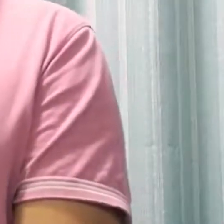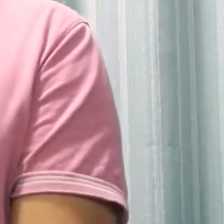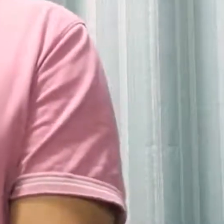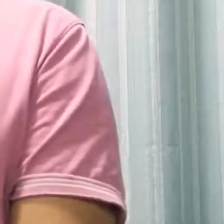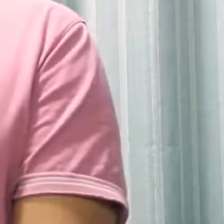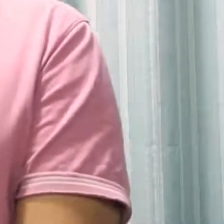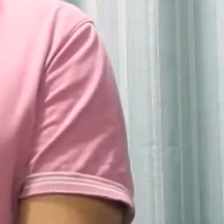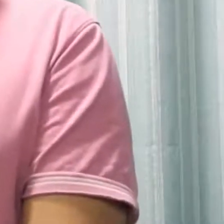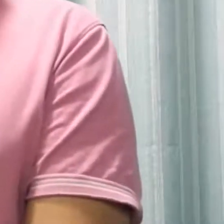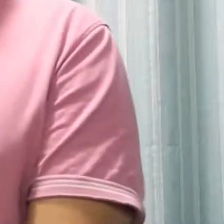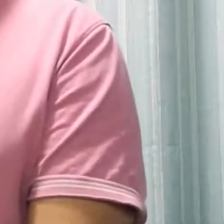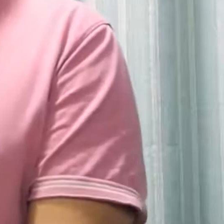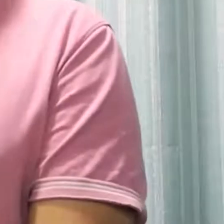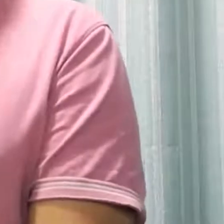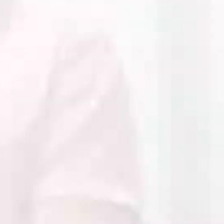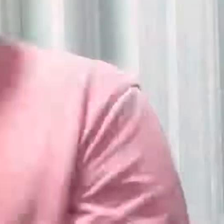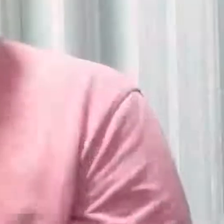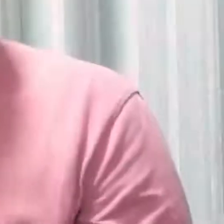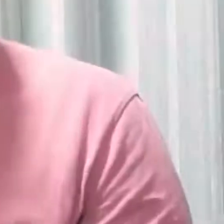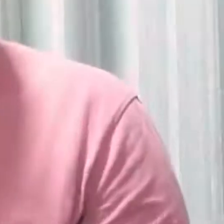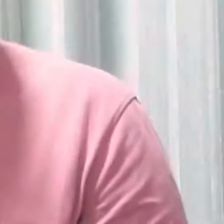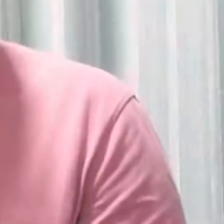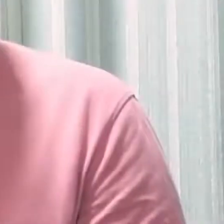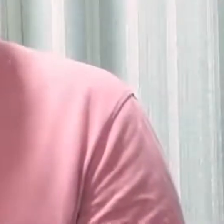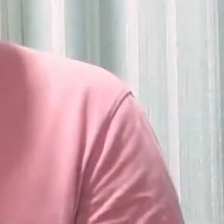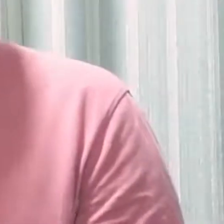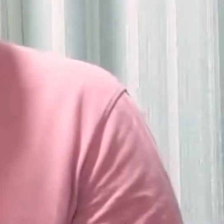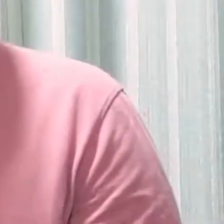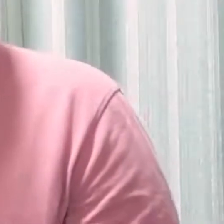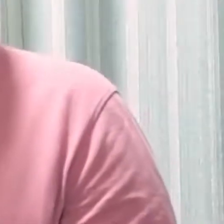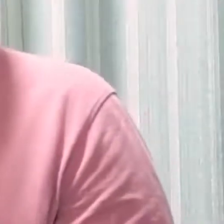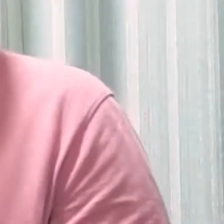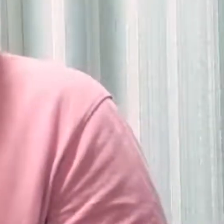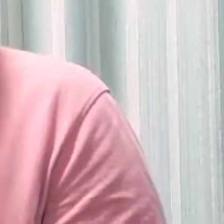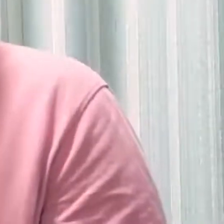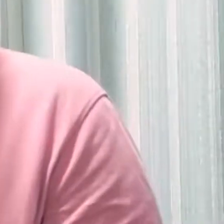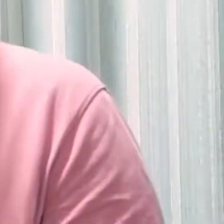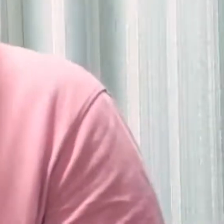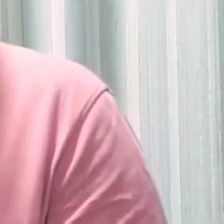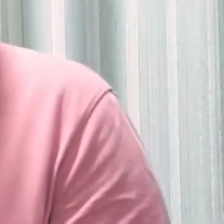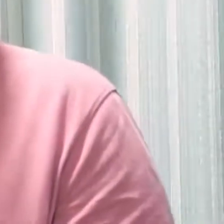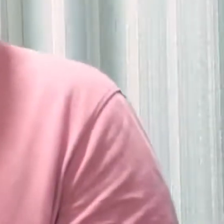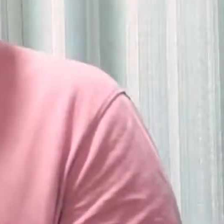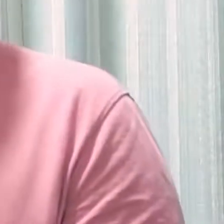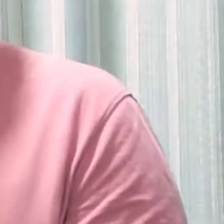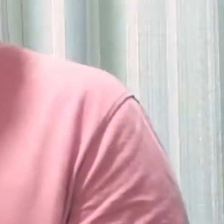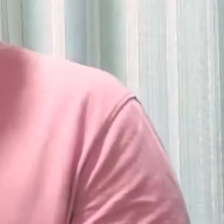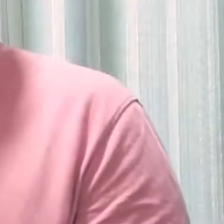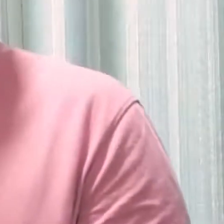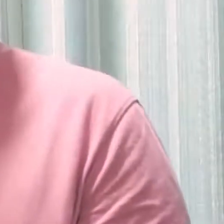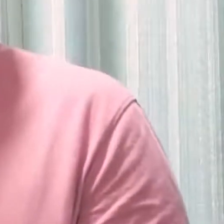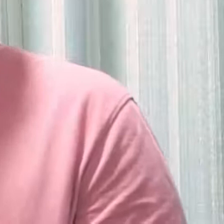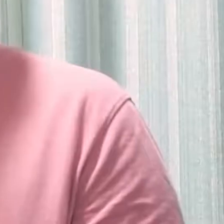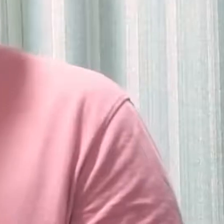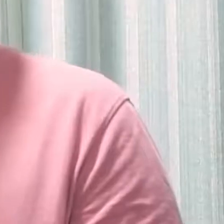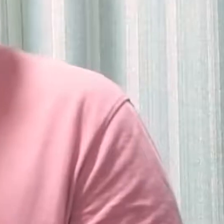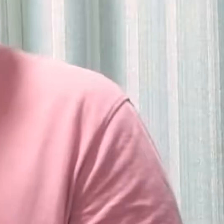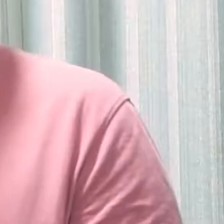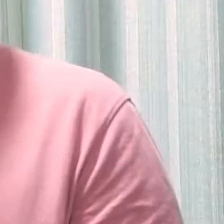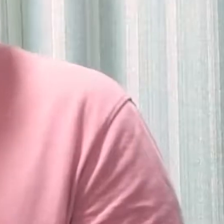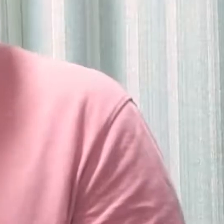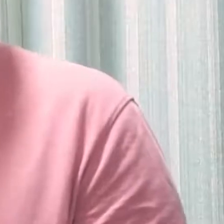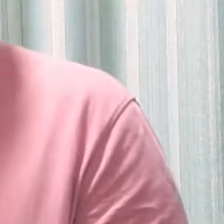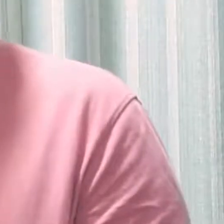até os meus 17 anos. Nesse período, eu fiquei muito tempo sem fazer esporte. Eu acho que eu fiquei uns 10 anos